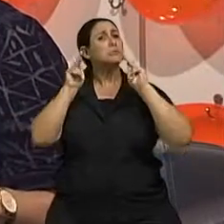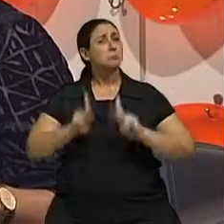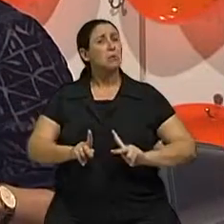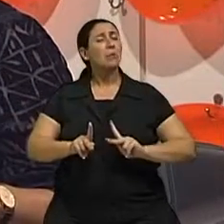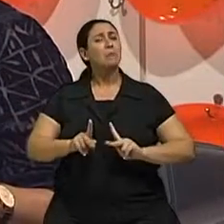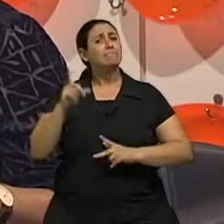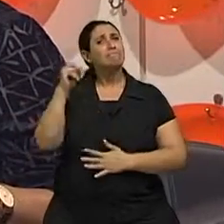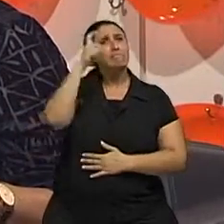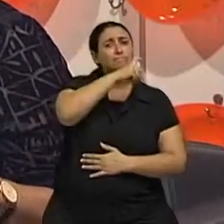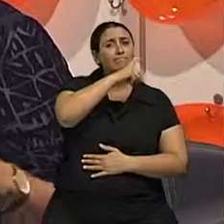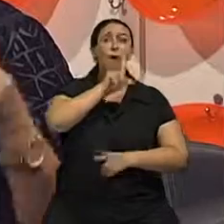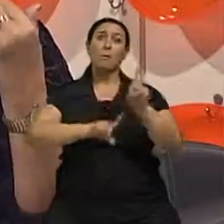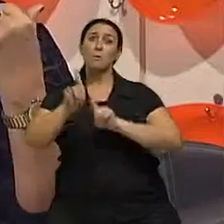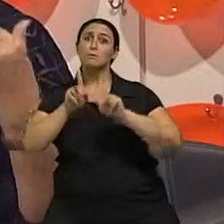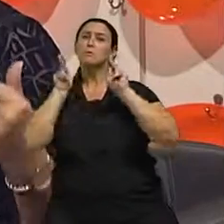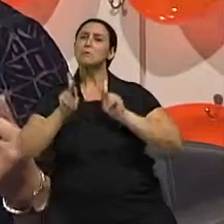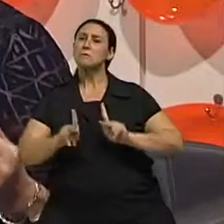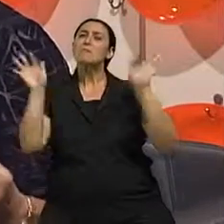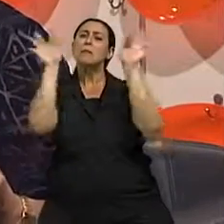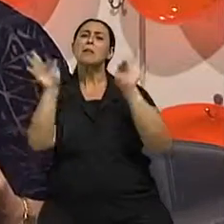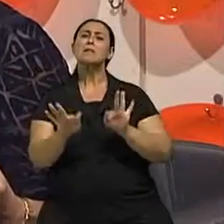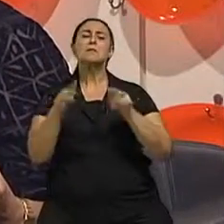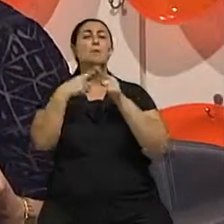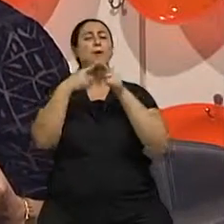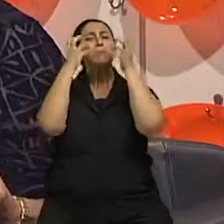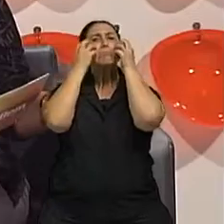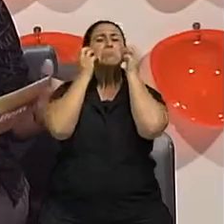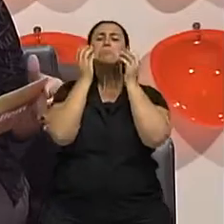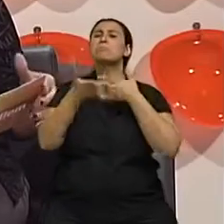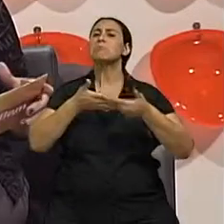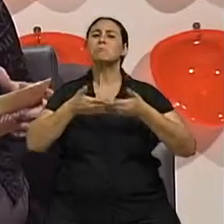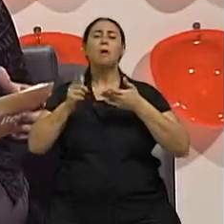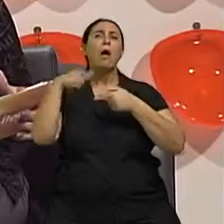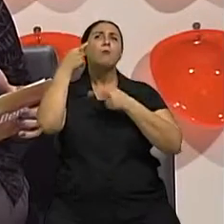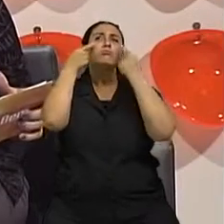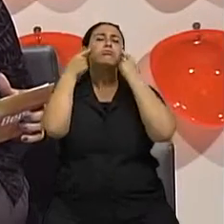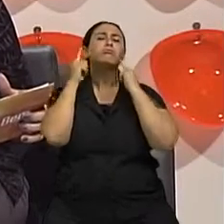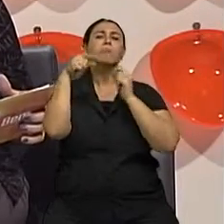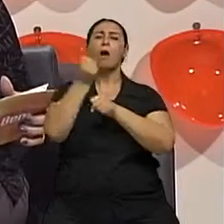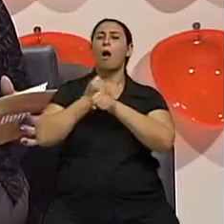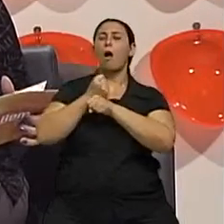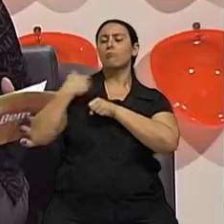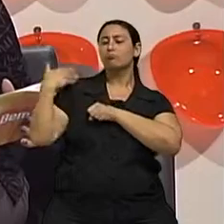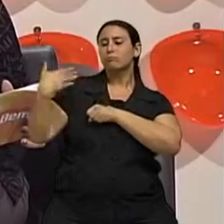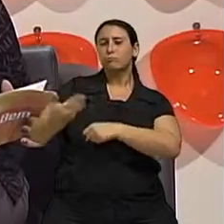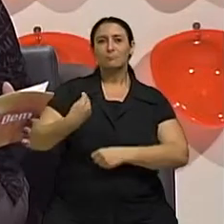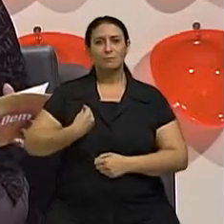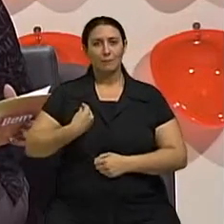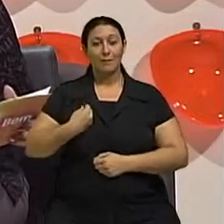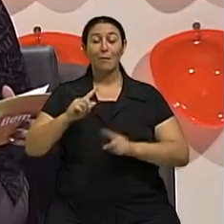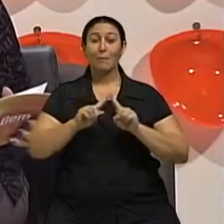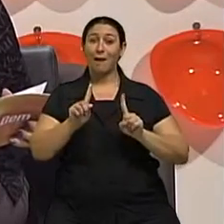problemas as rugas que surgem, dizem que são as marcas do tempo mesmo. No entanto, encontramos aquelas que não